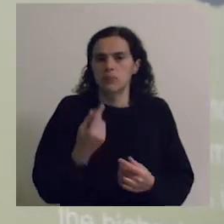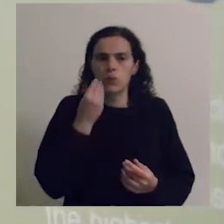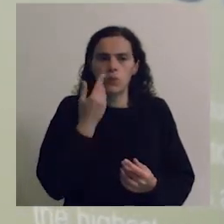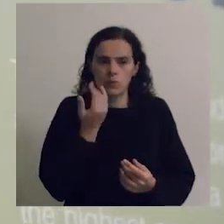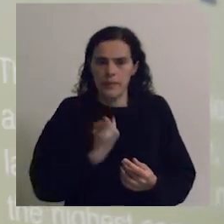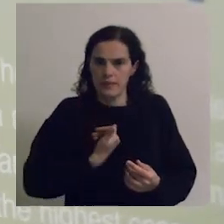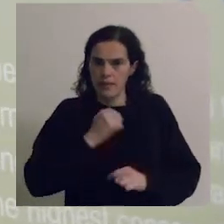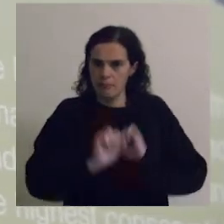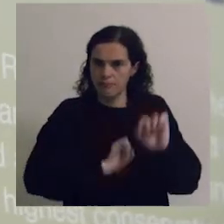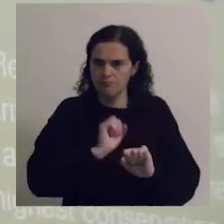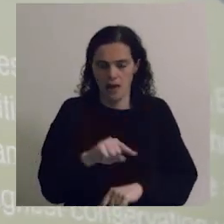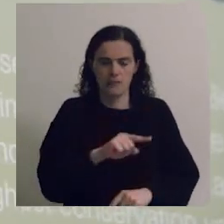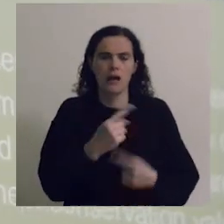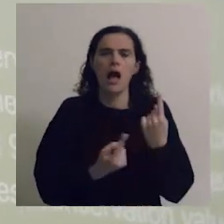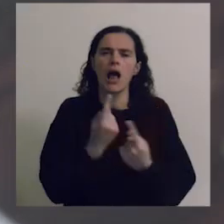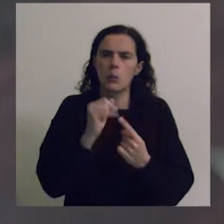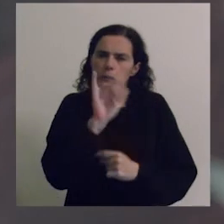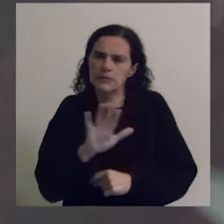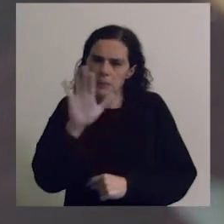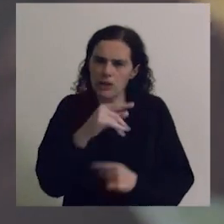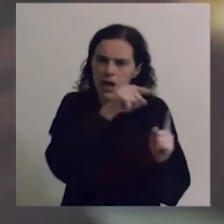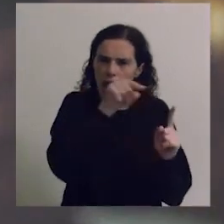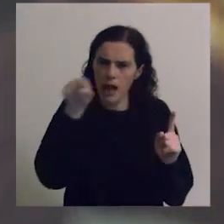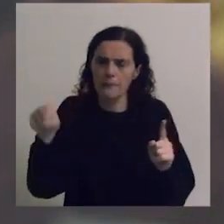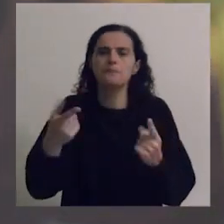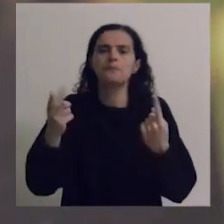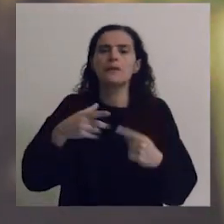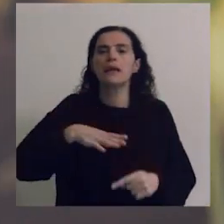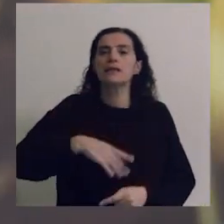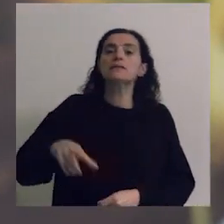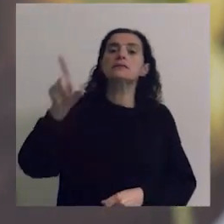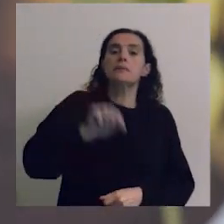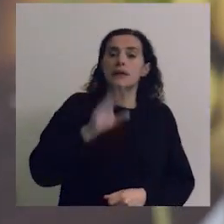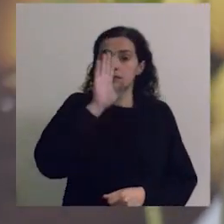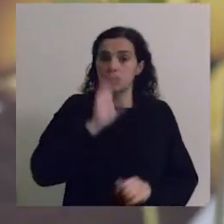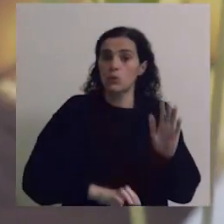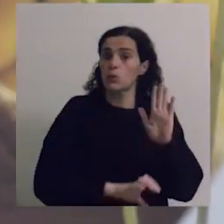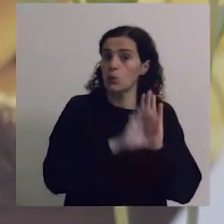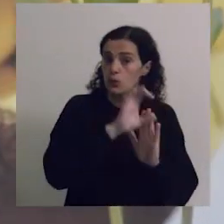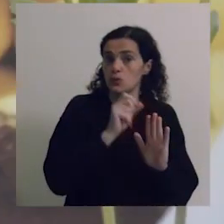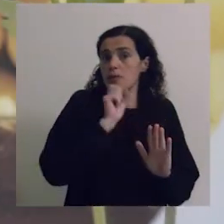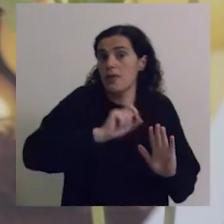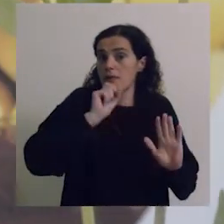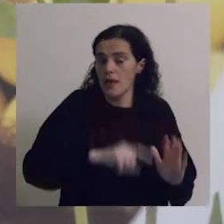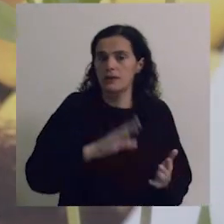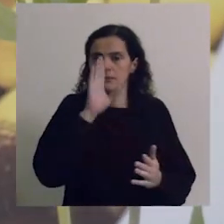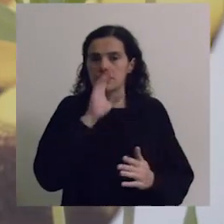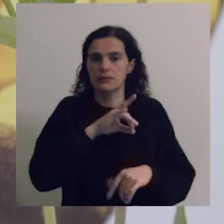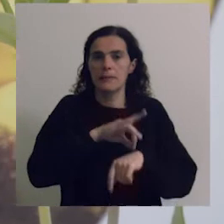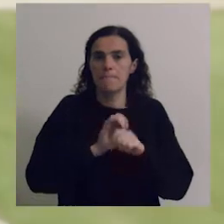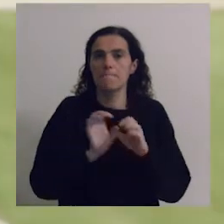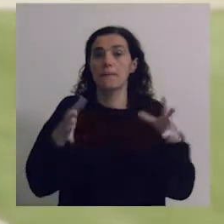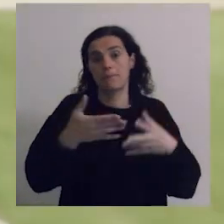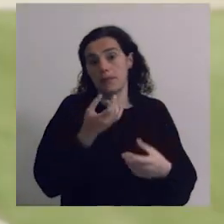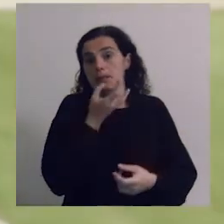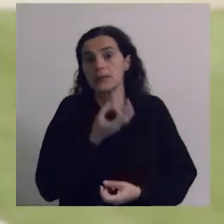identidade, de uma forma necessariamente breve, com algumas imagens, mas queremos também, se as condições permitirem, se